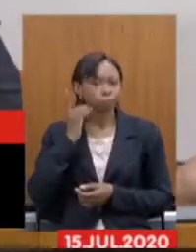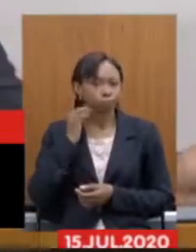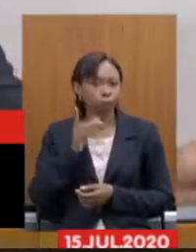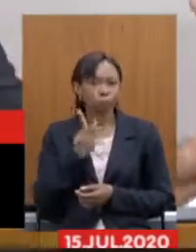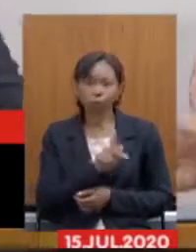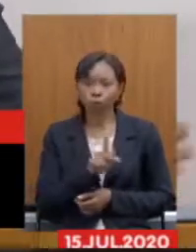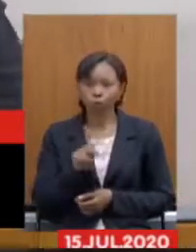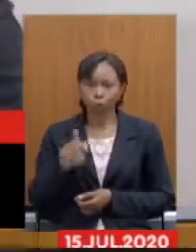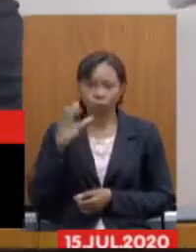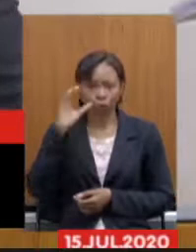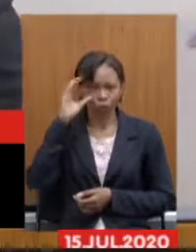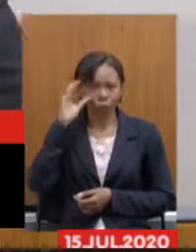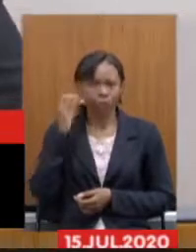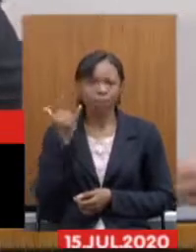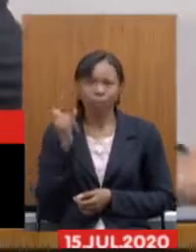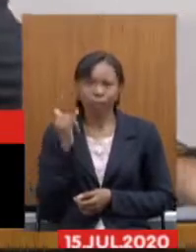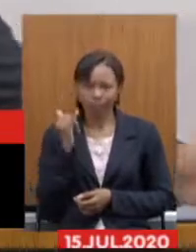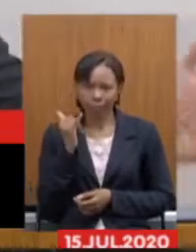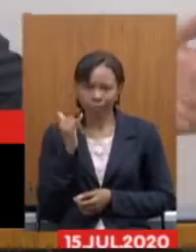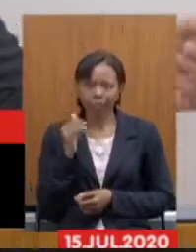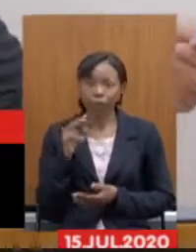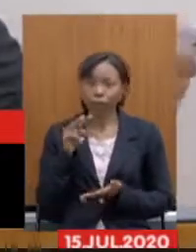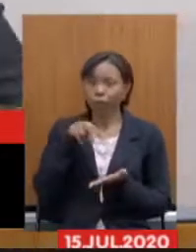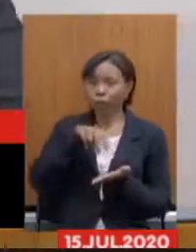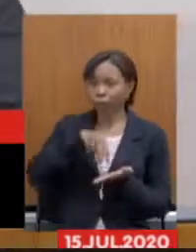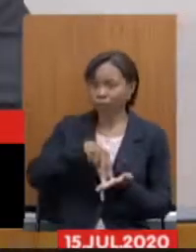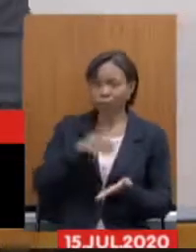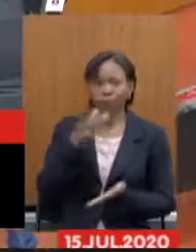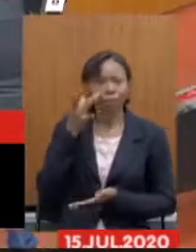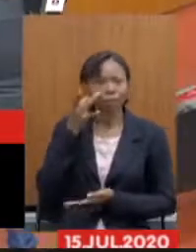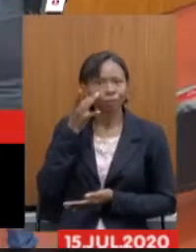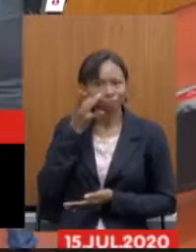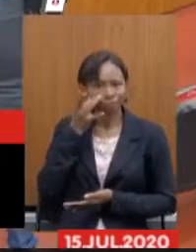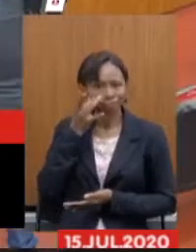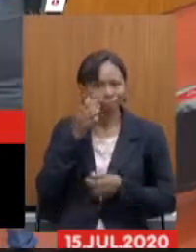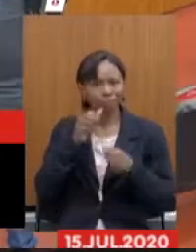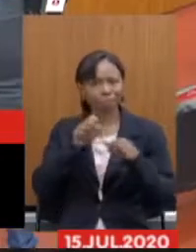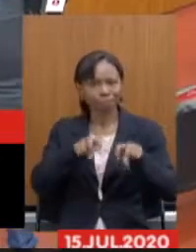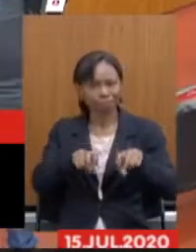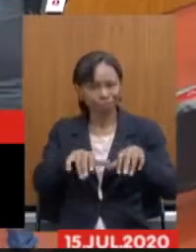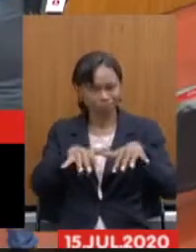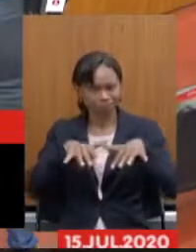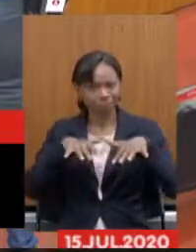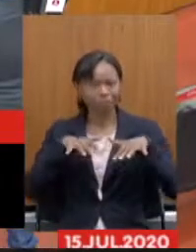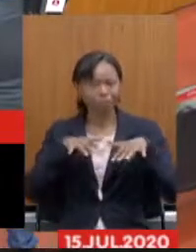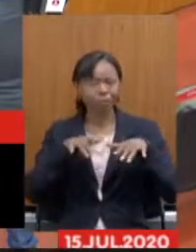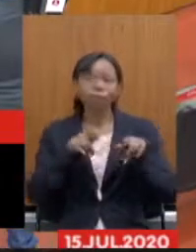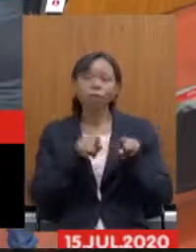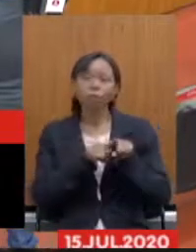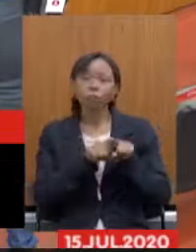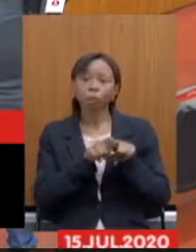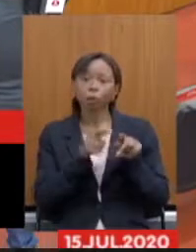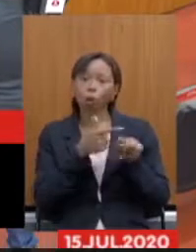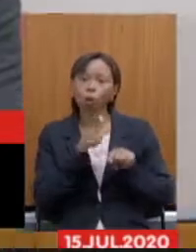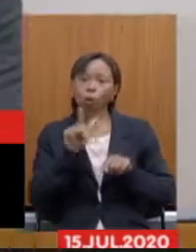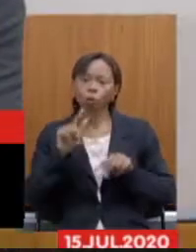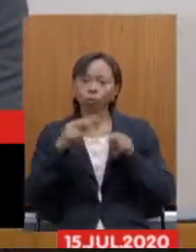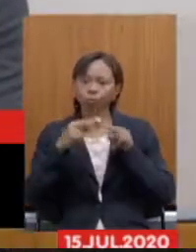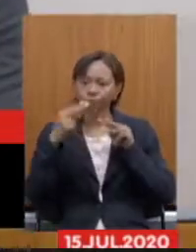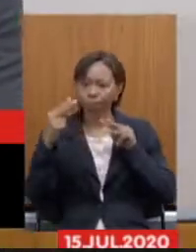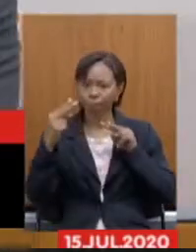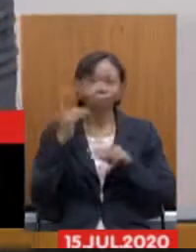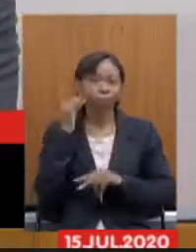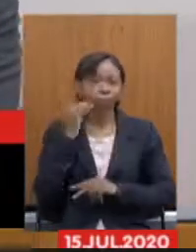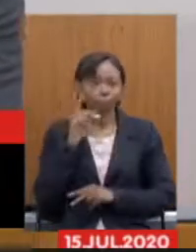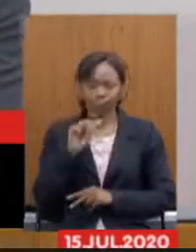professor Cleiton, que estão aqui de forma presencial. Da mesma forma, de forma remota, deputada Andréia de Jesus,